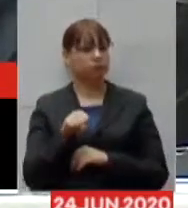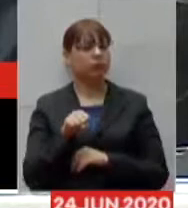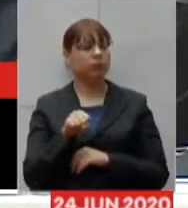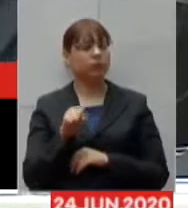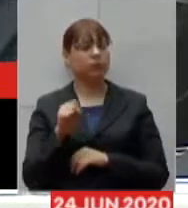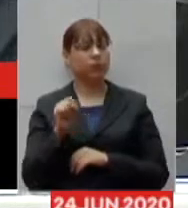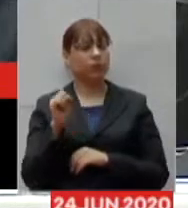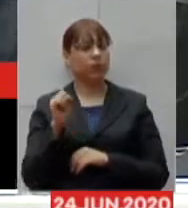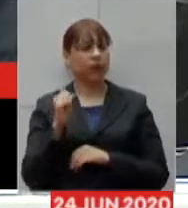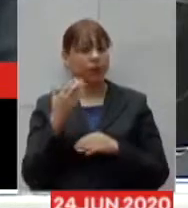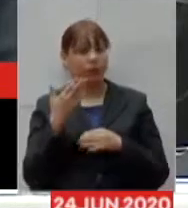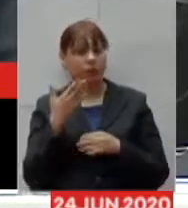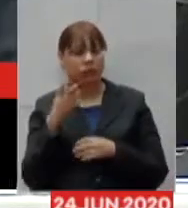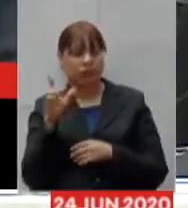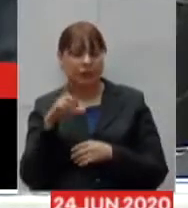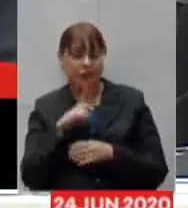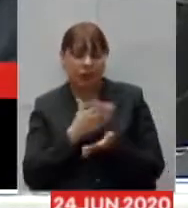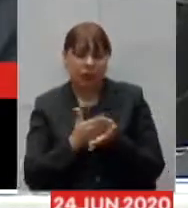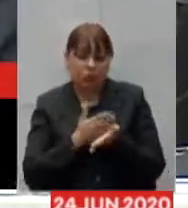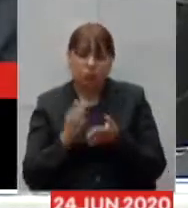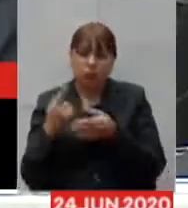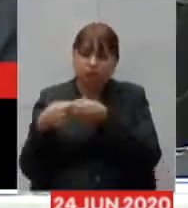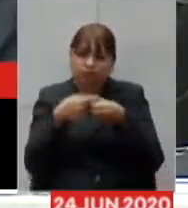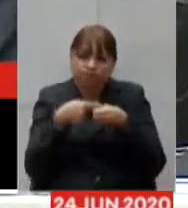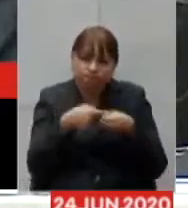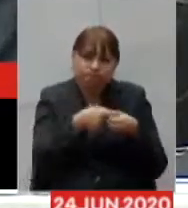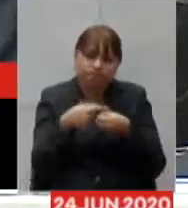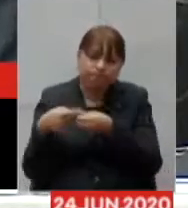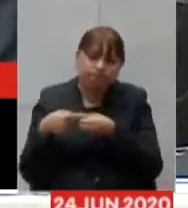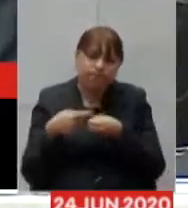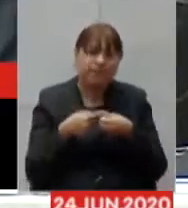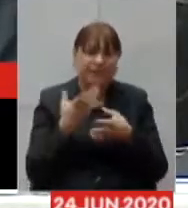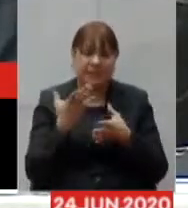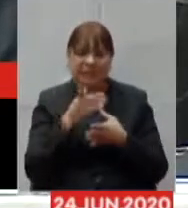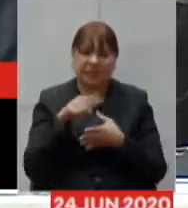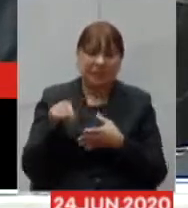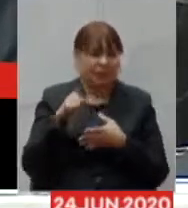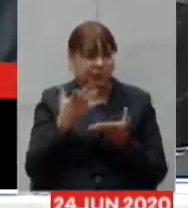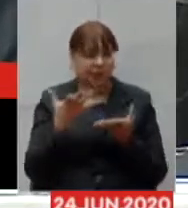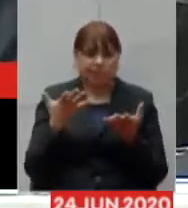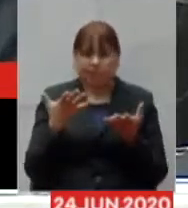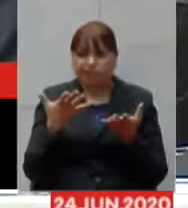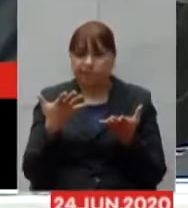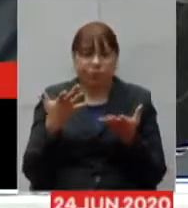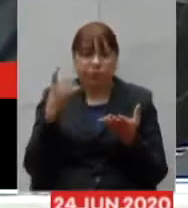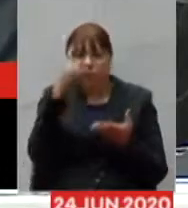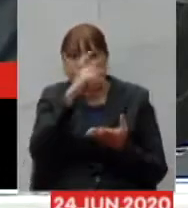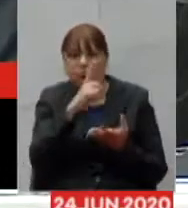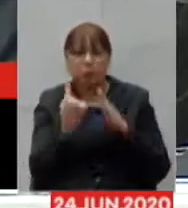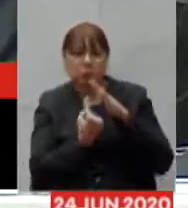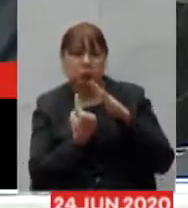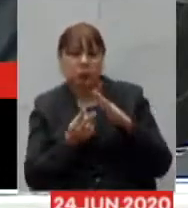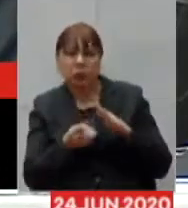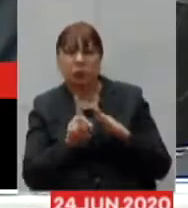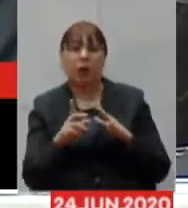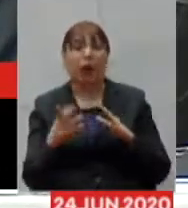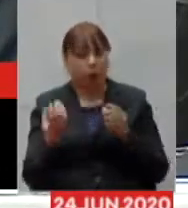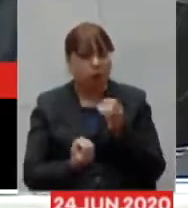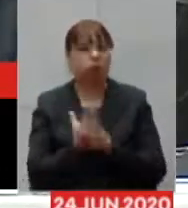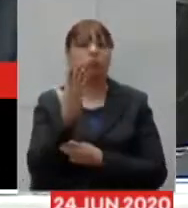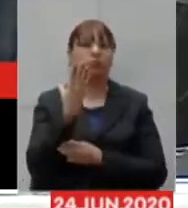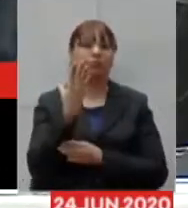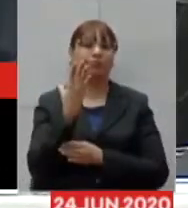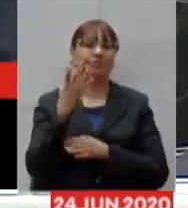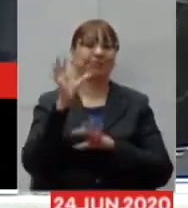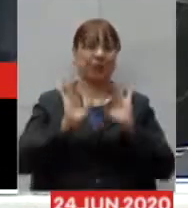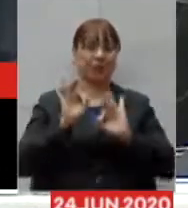municípios em algum momento já estavam tendo dificuldade de manter o isolamento nós lançamos o programa Minas Consciente que